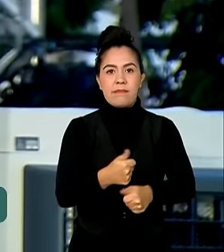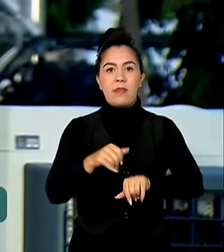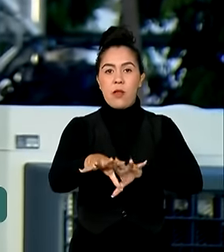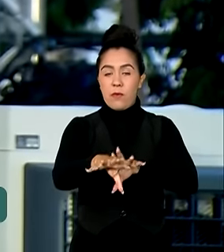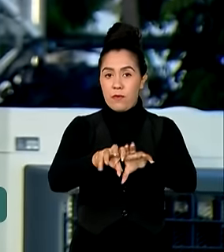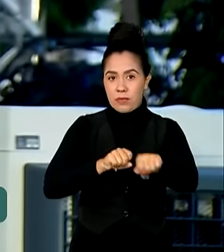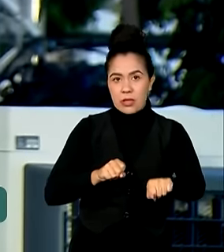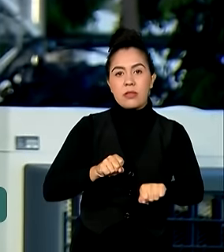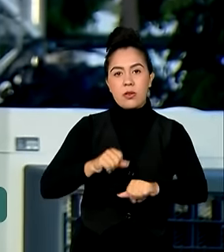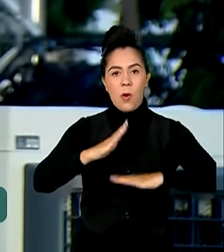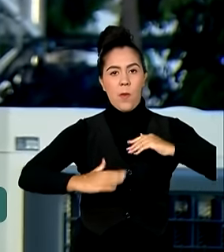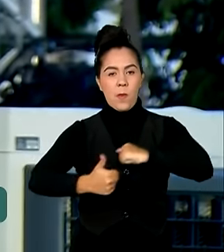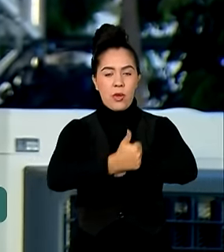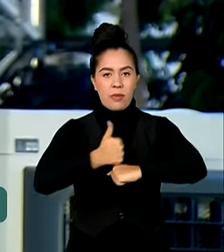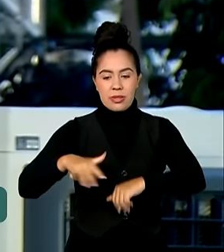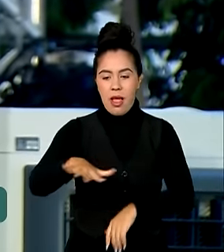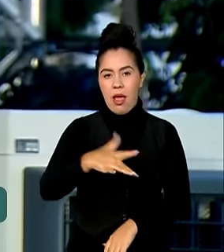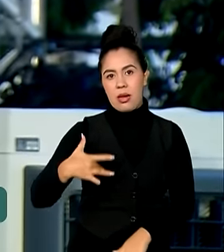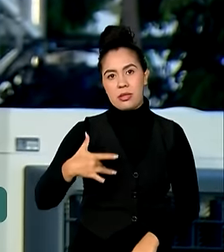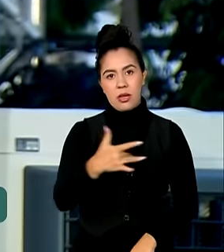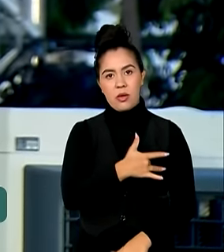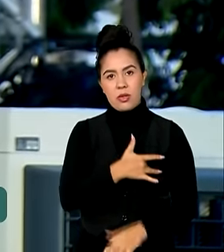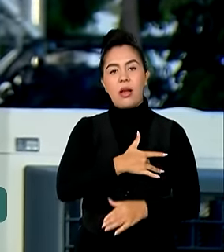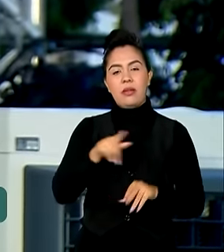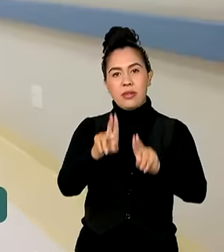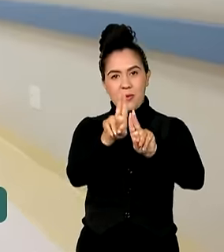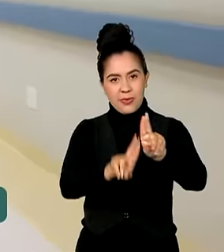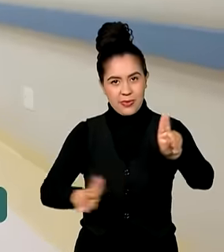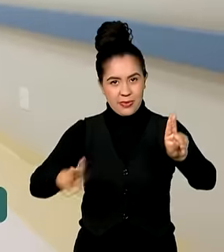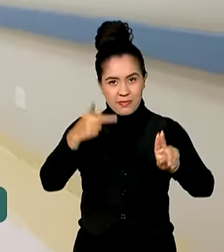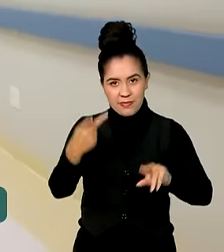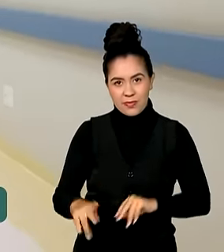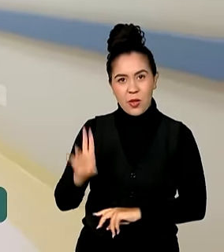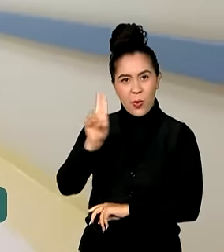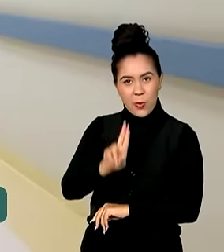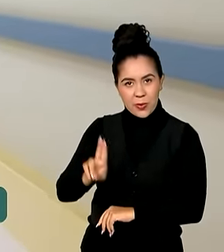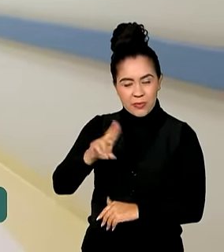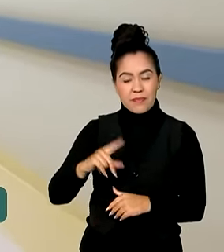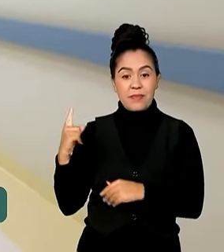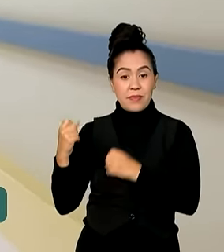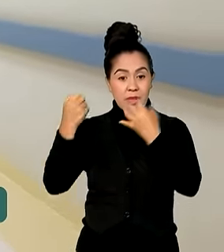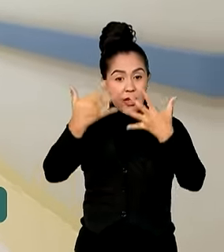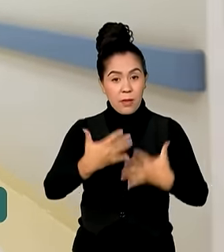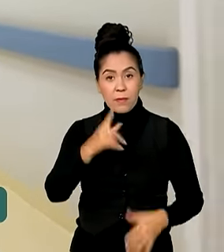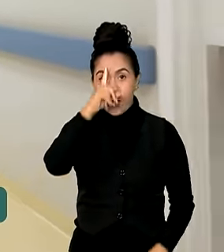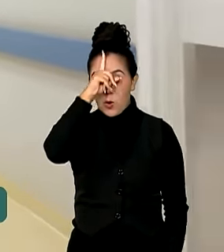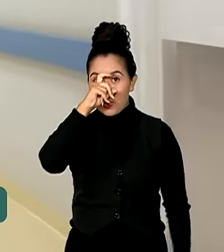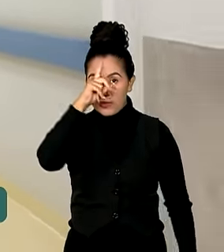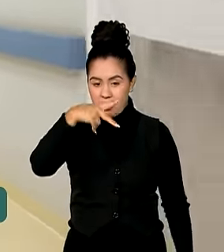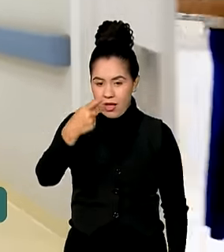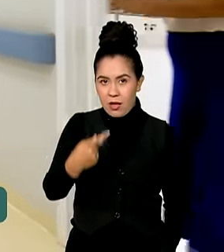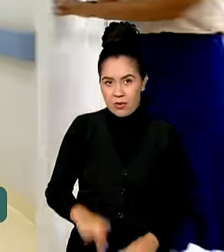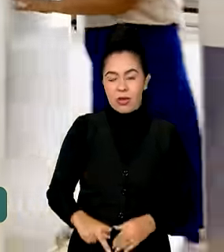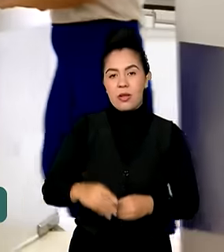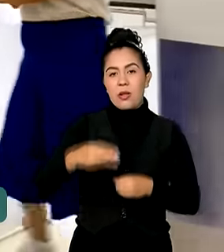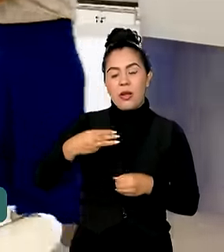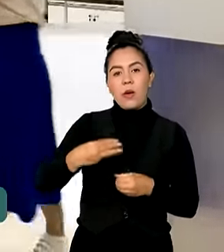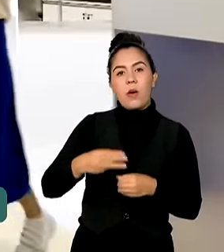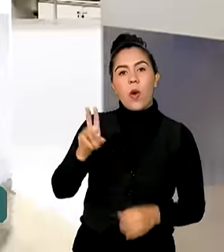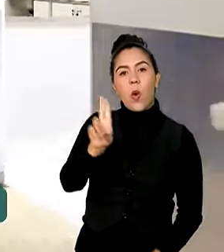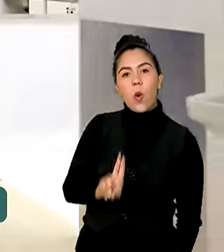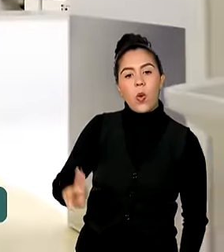saúde da Universidade Federal de Uberlândia. O Hospital das Clínicas de Uberlândia atende integralmente